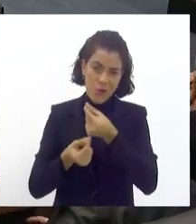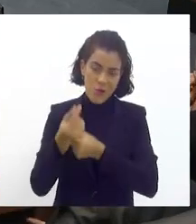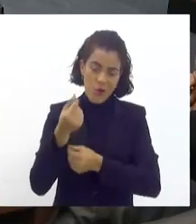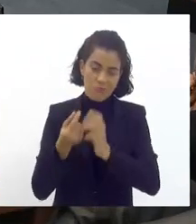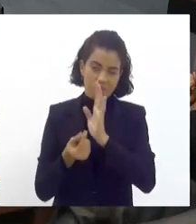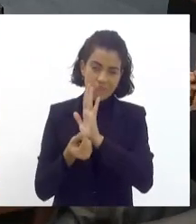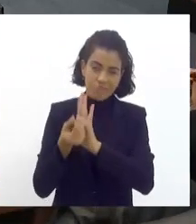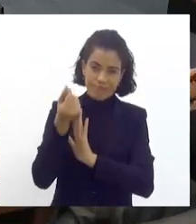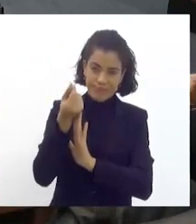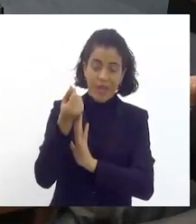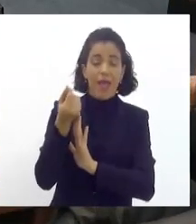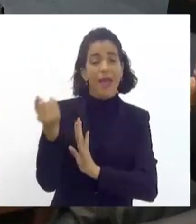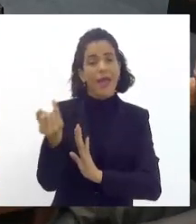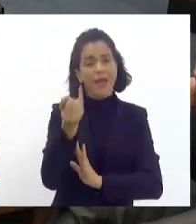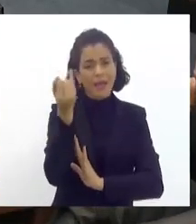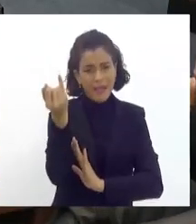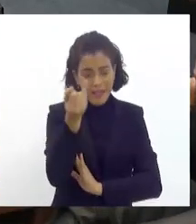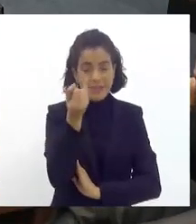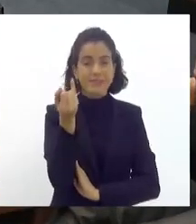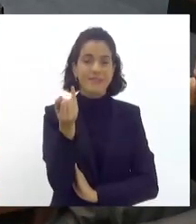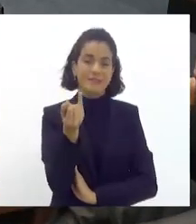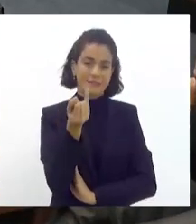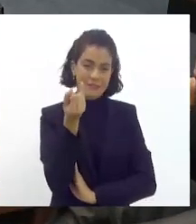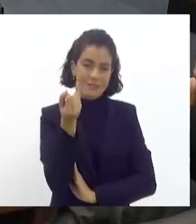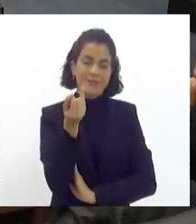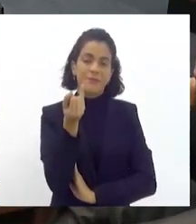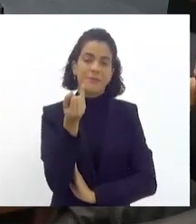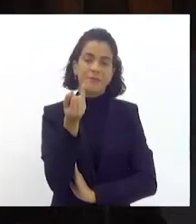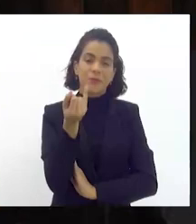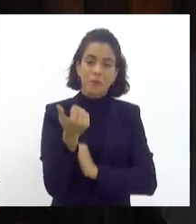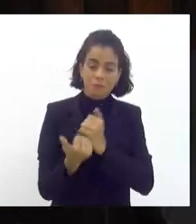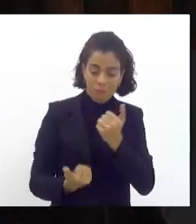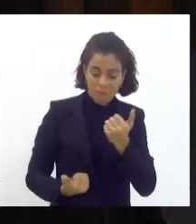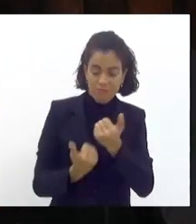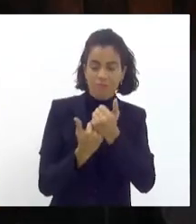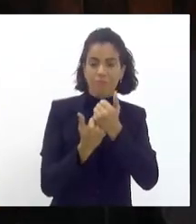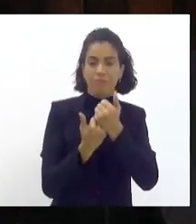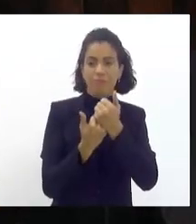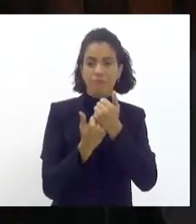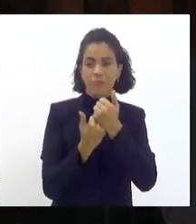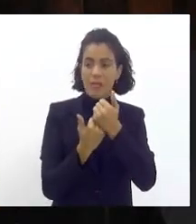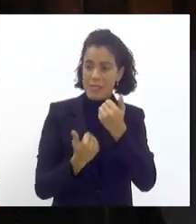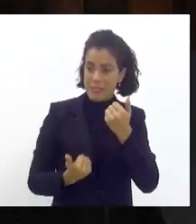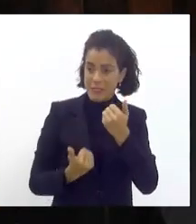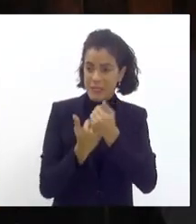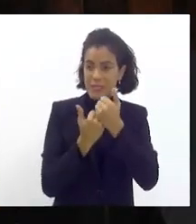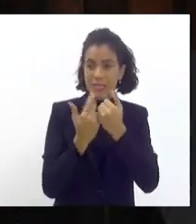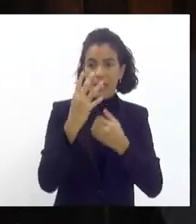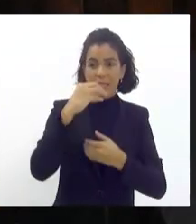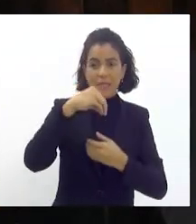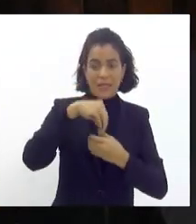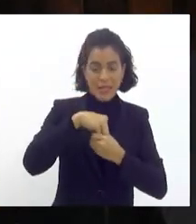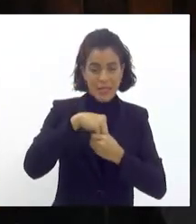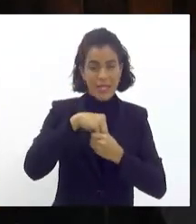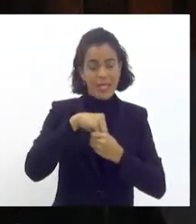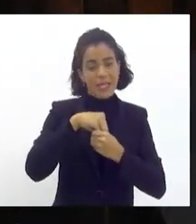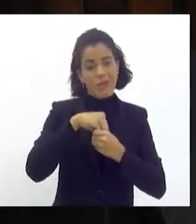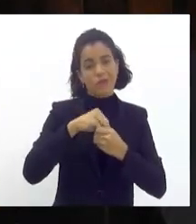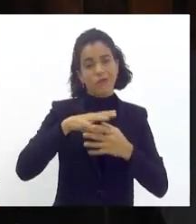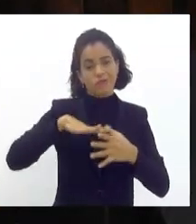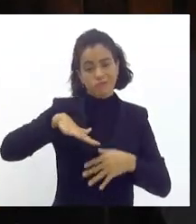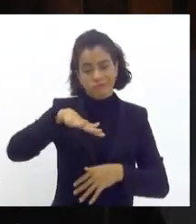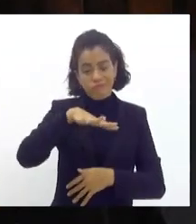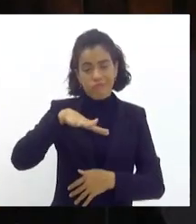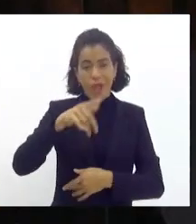é muito importante que esse fomento porque esse fomento dentro da linha orçamentária que vai